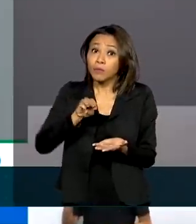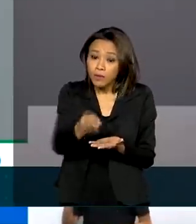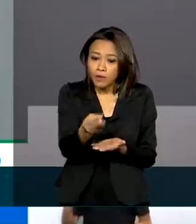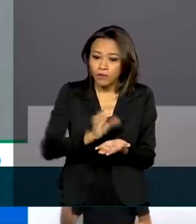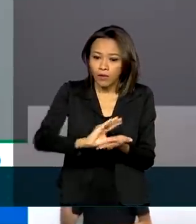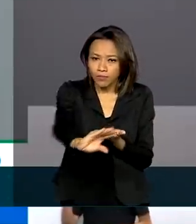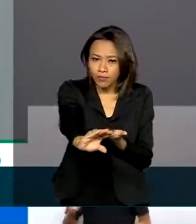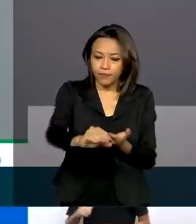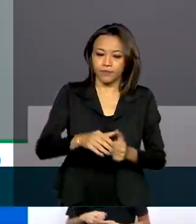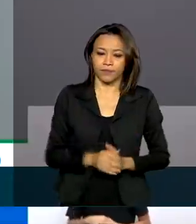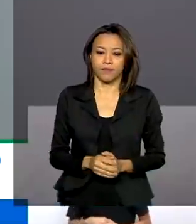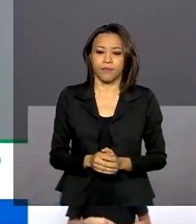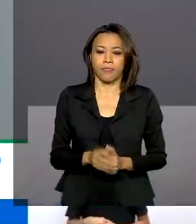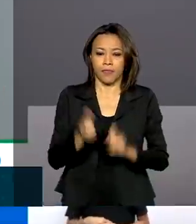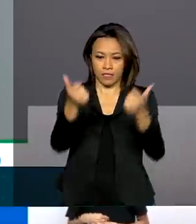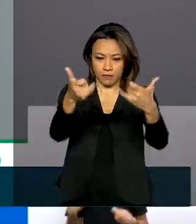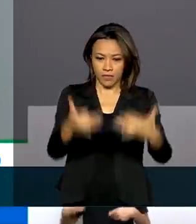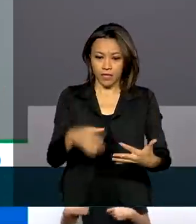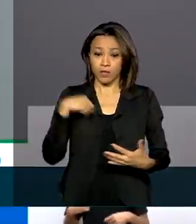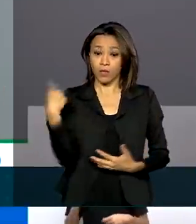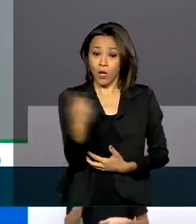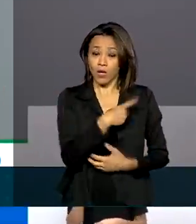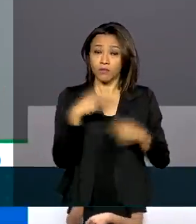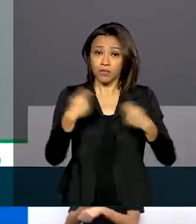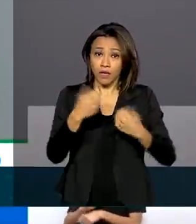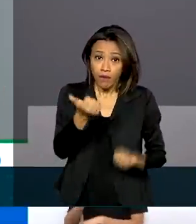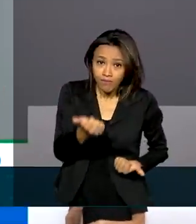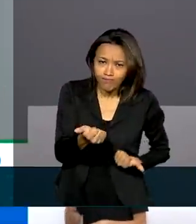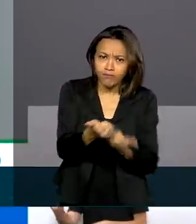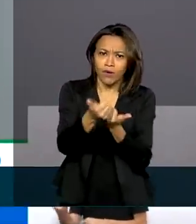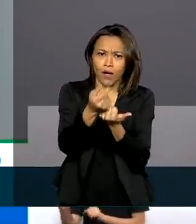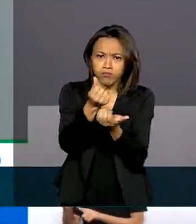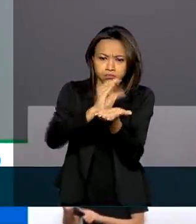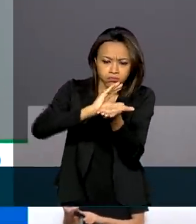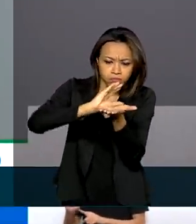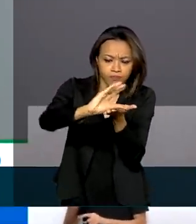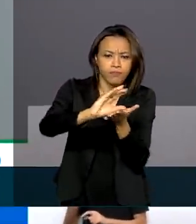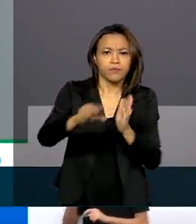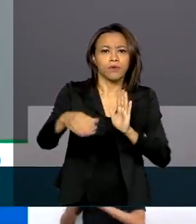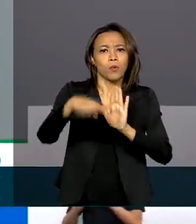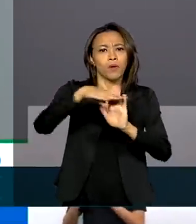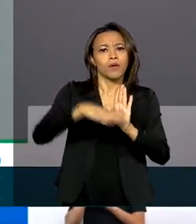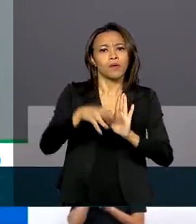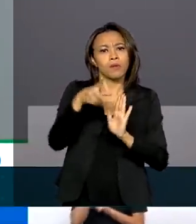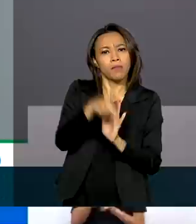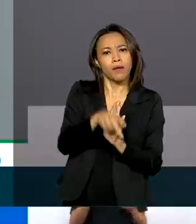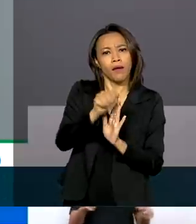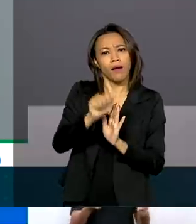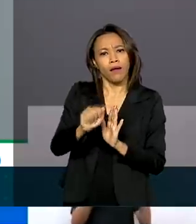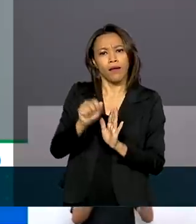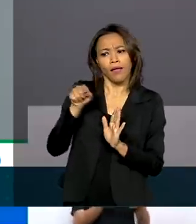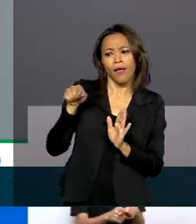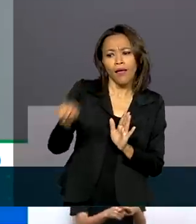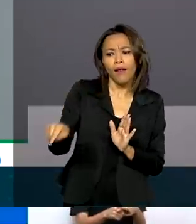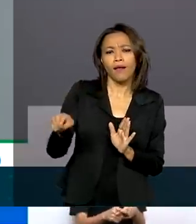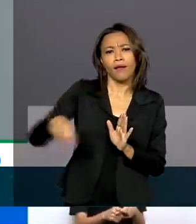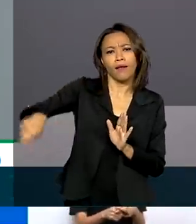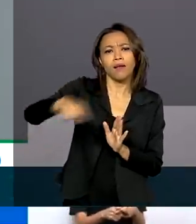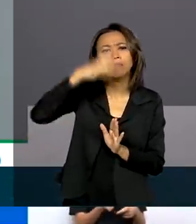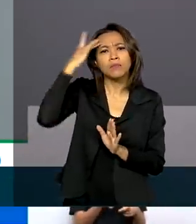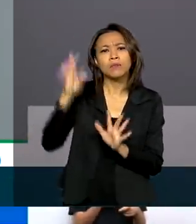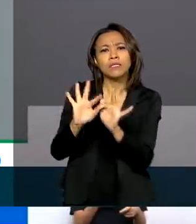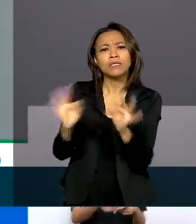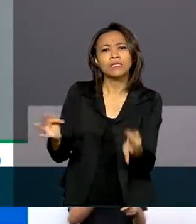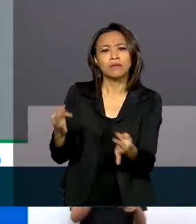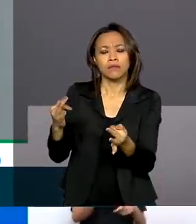precisávamos turbinar o PAA, porque é onde que fica o pequeno, aonde que fica a agricultura